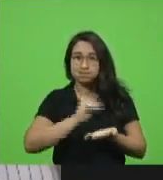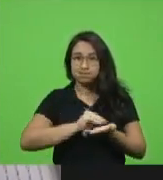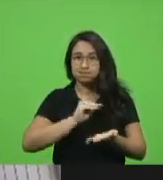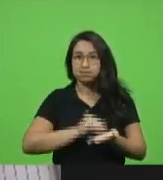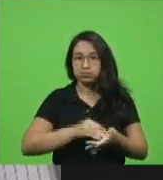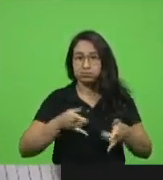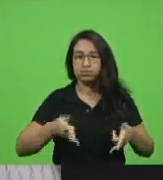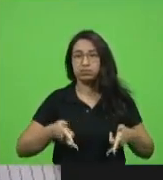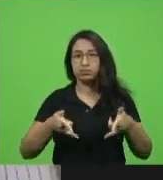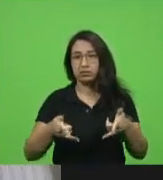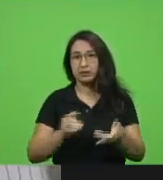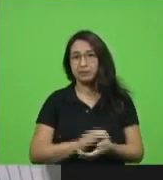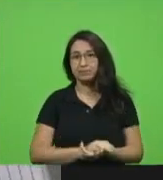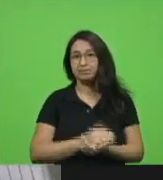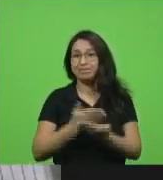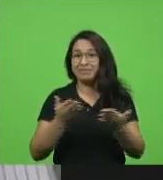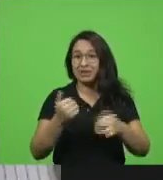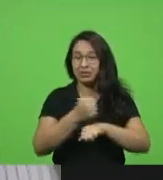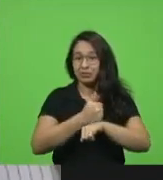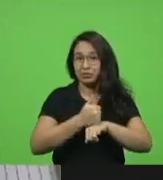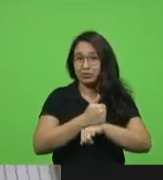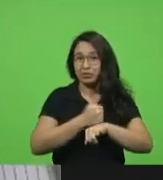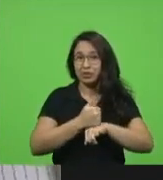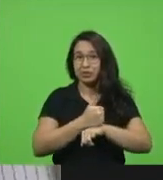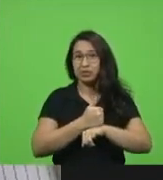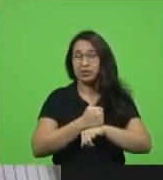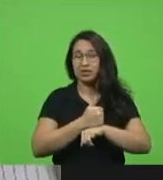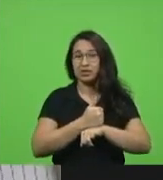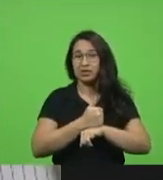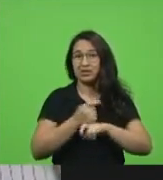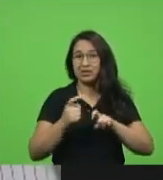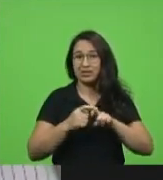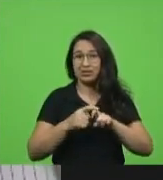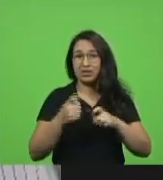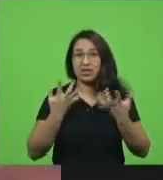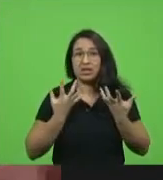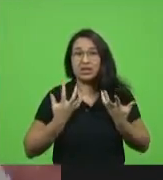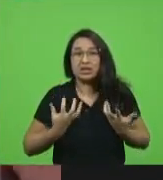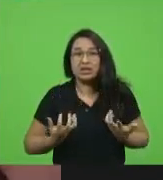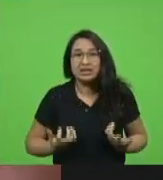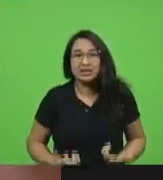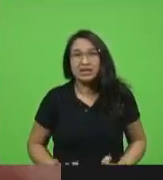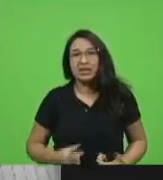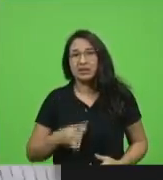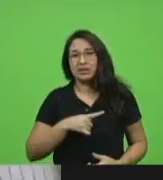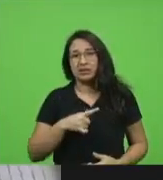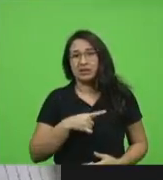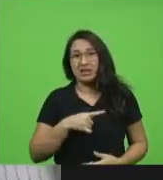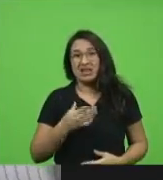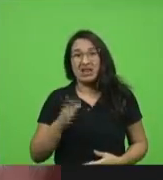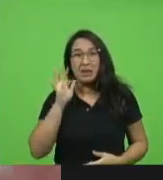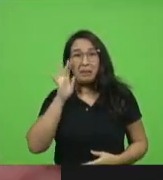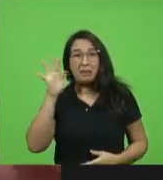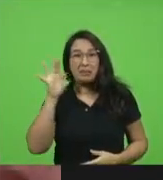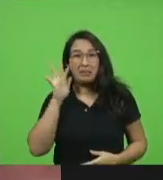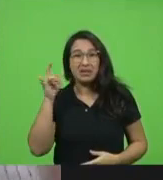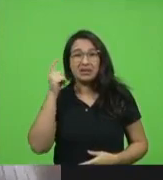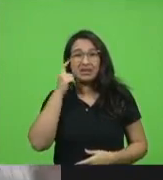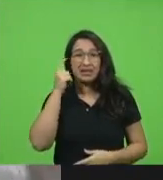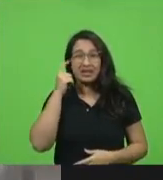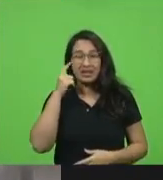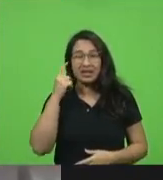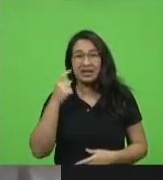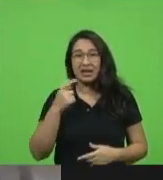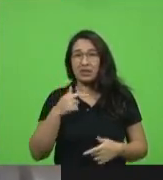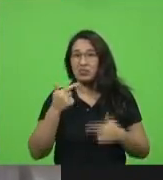profissionais da saúde estão exaustos não conseguem mais pensar não conseguem mais fazer